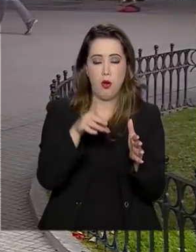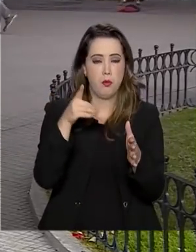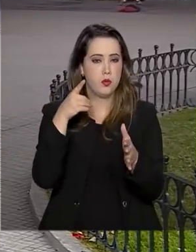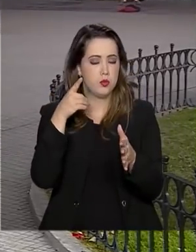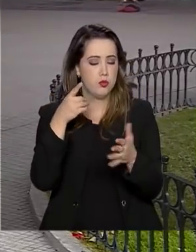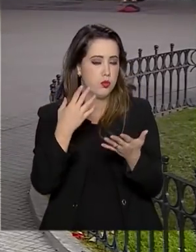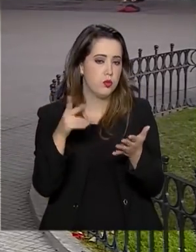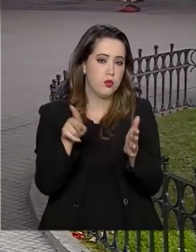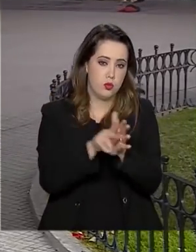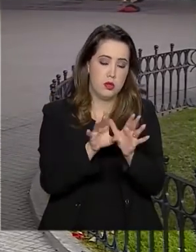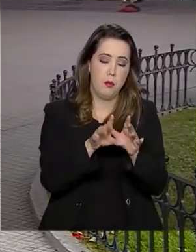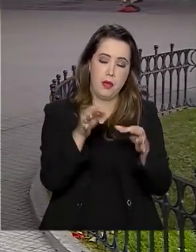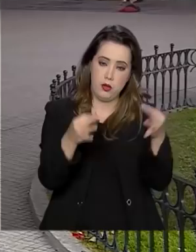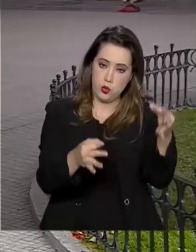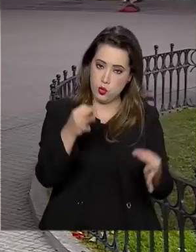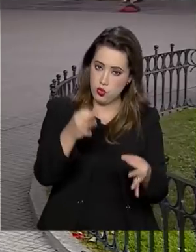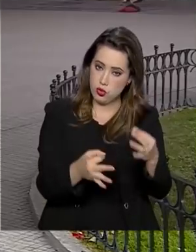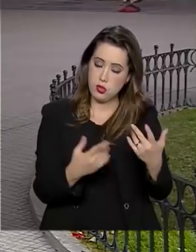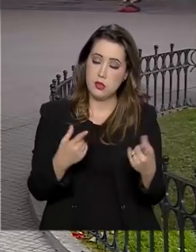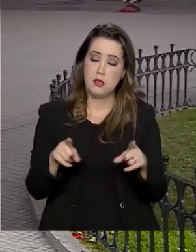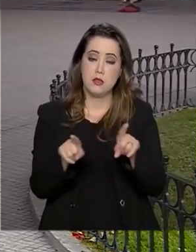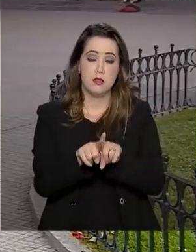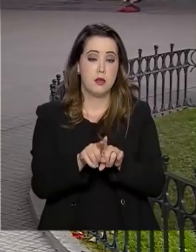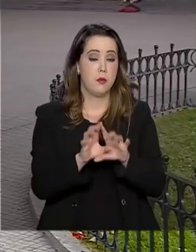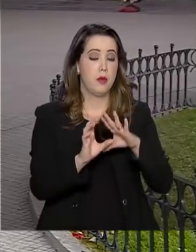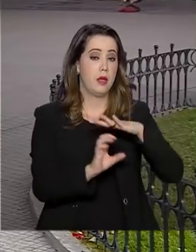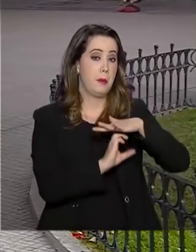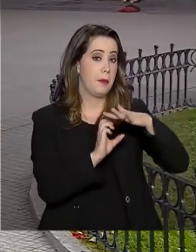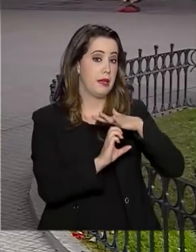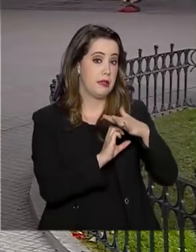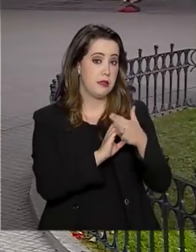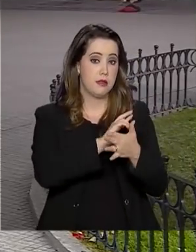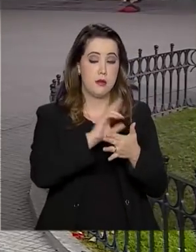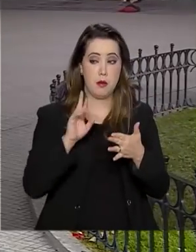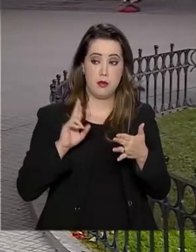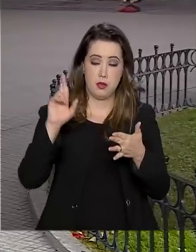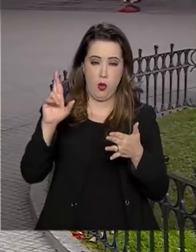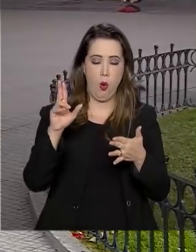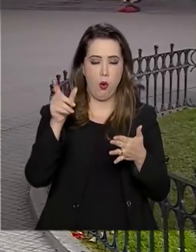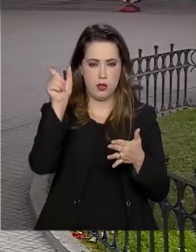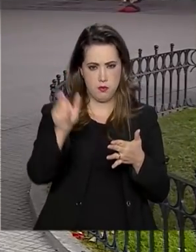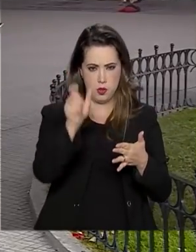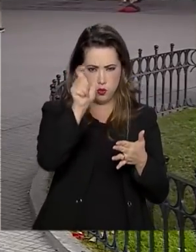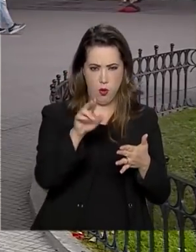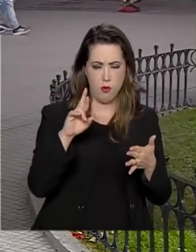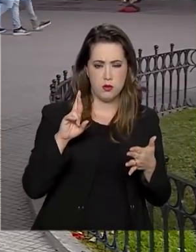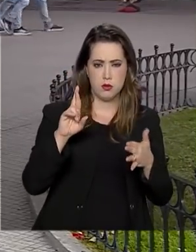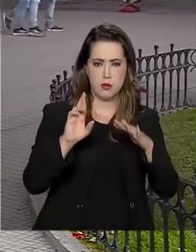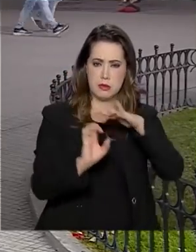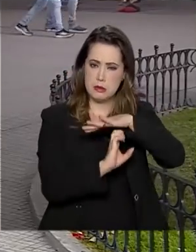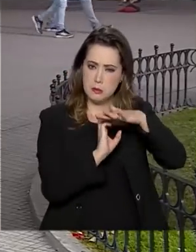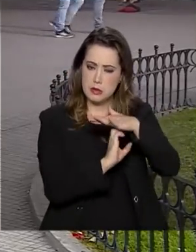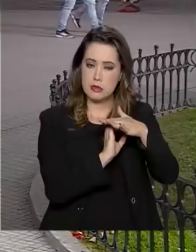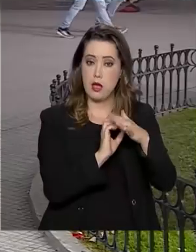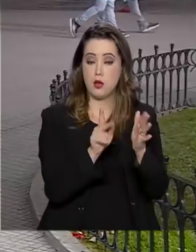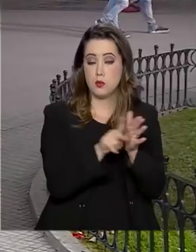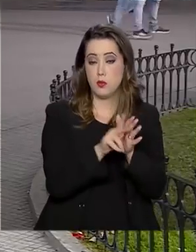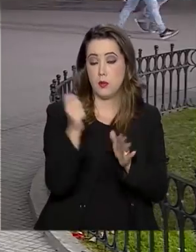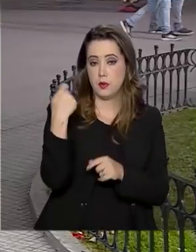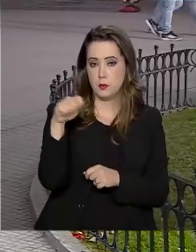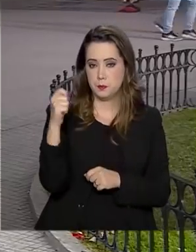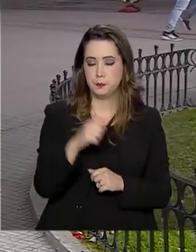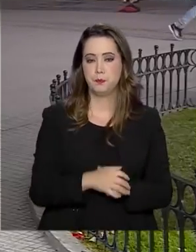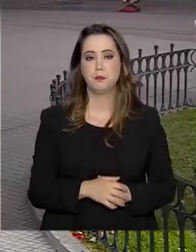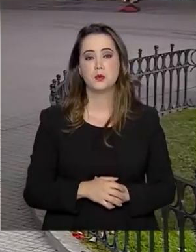Justiça, além de um encontro com empresários argentinos. Na agenda entre os dois presidentes, que vai acontecer na Casa